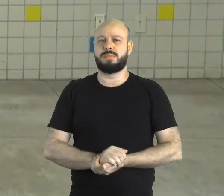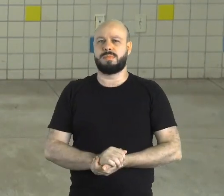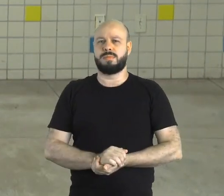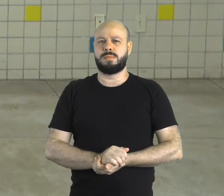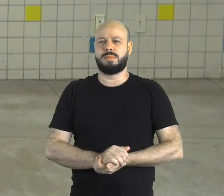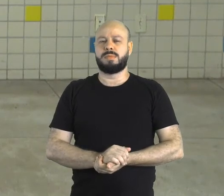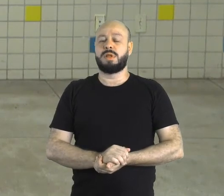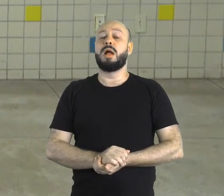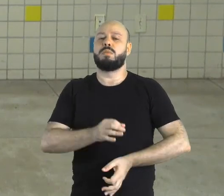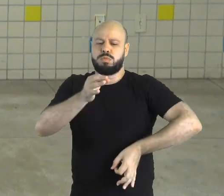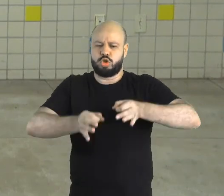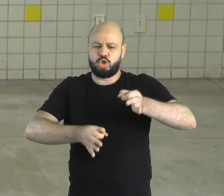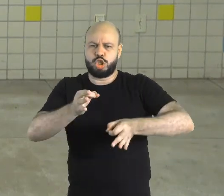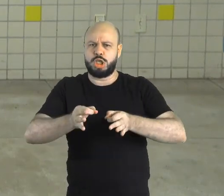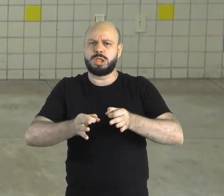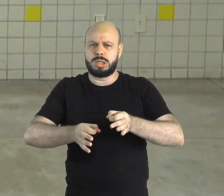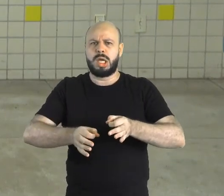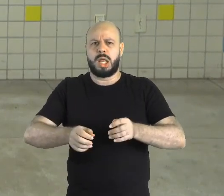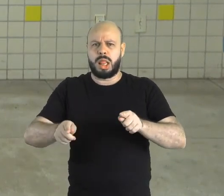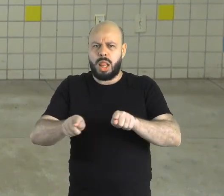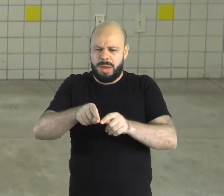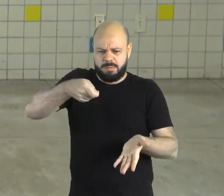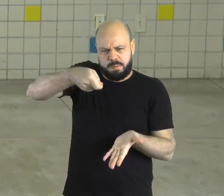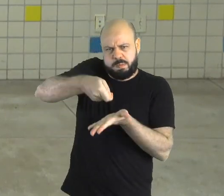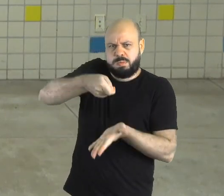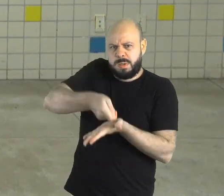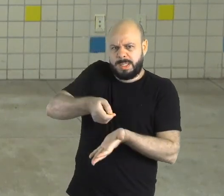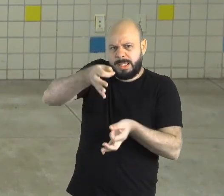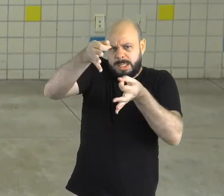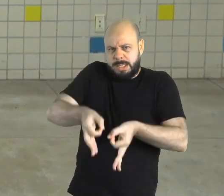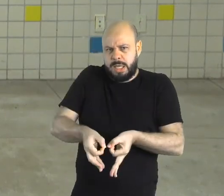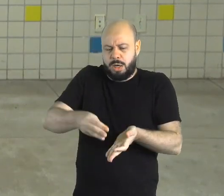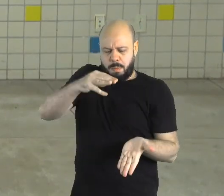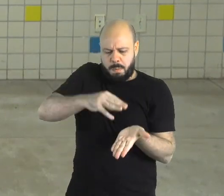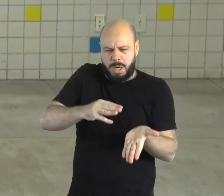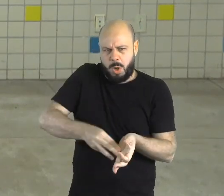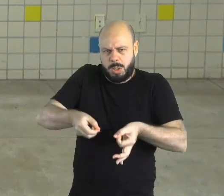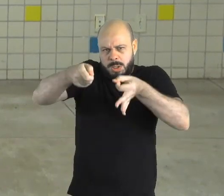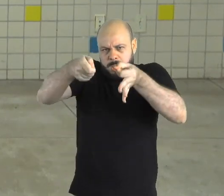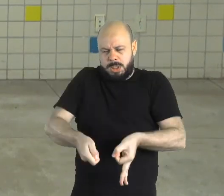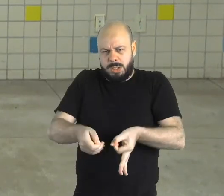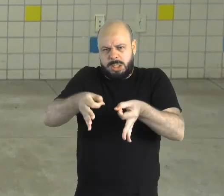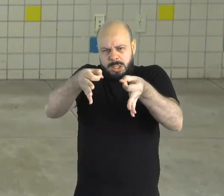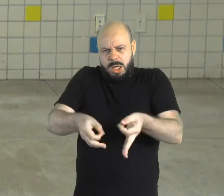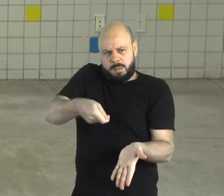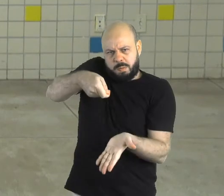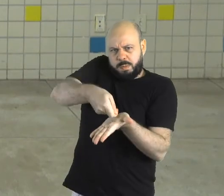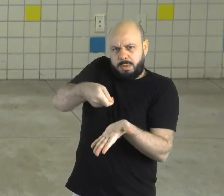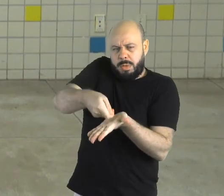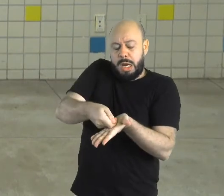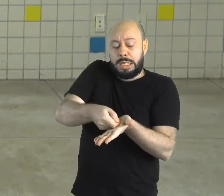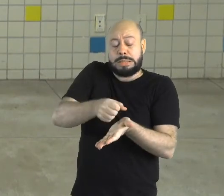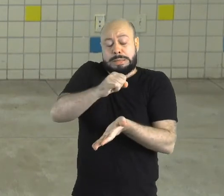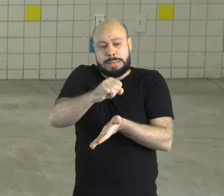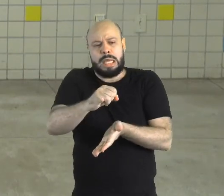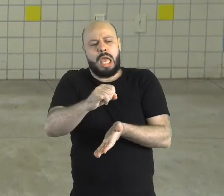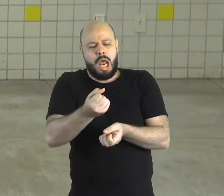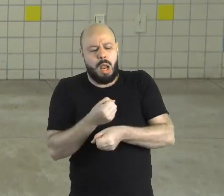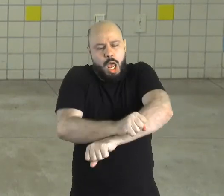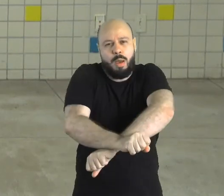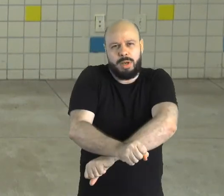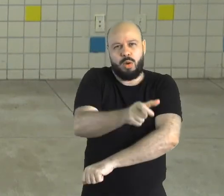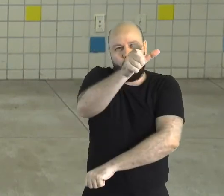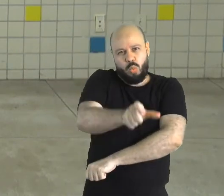justiças mais severas, certo? Utilizando de métodos mais severos para com essas pessoas que praticam, né? O trabalho escravo na